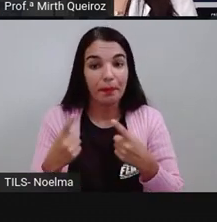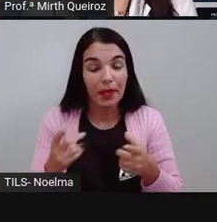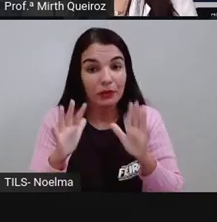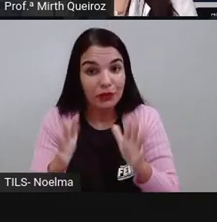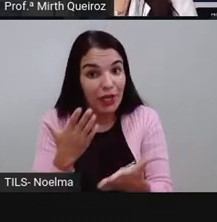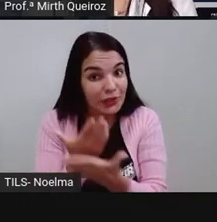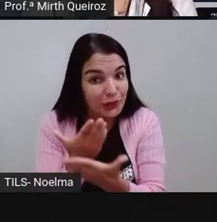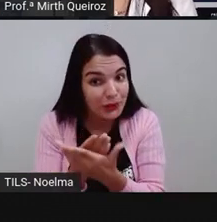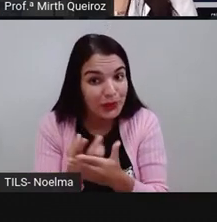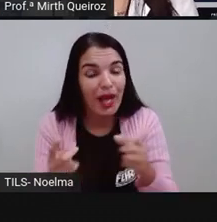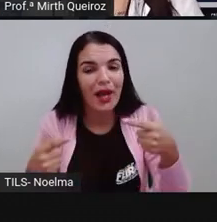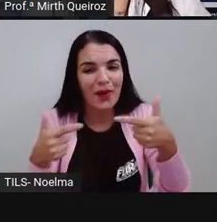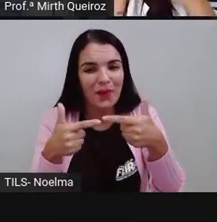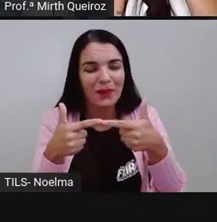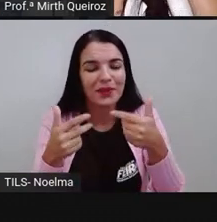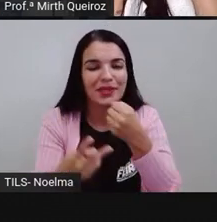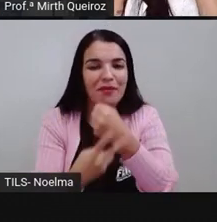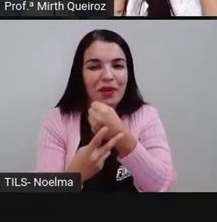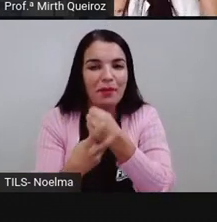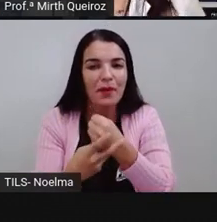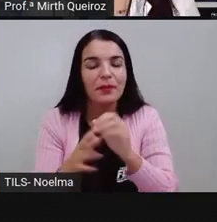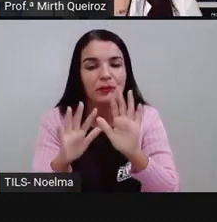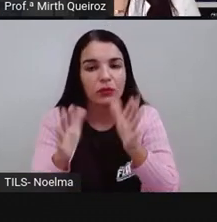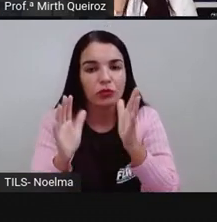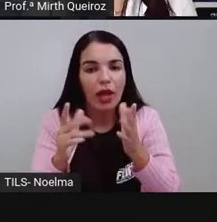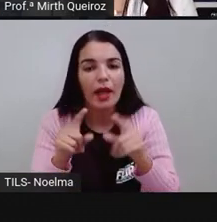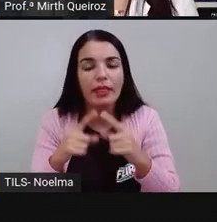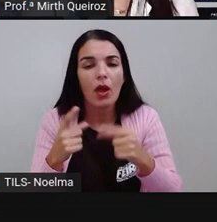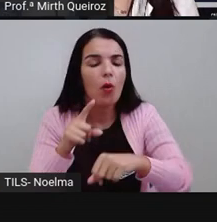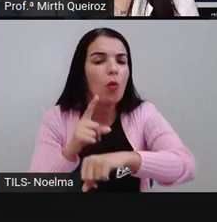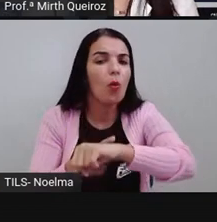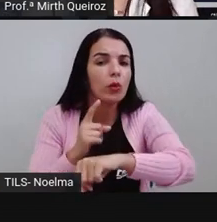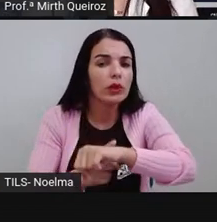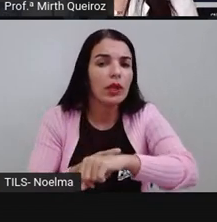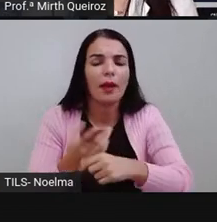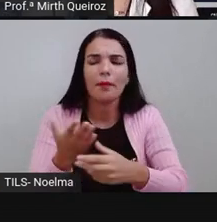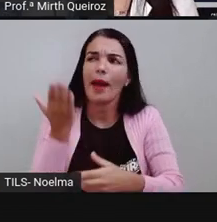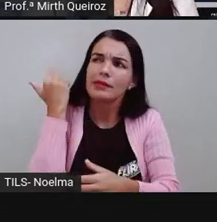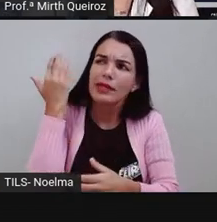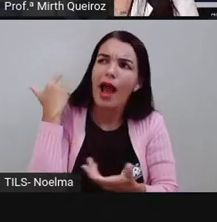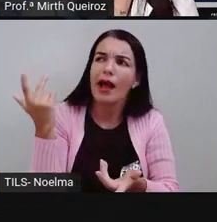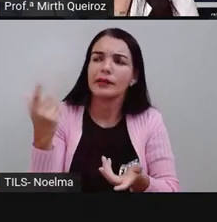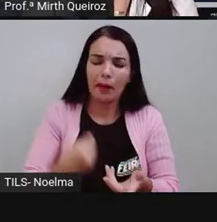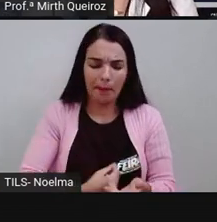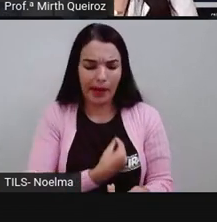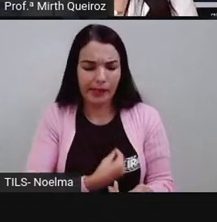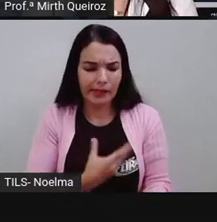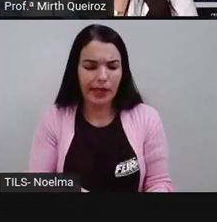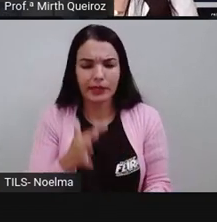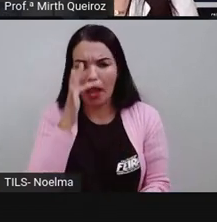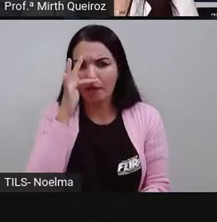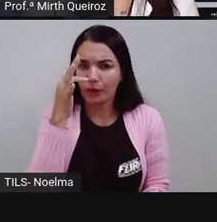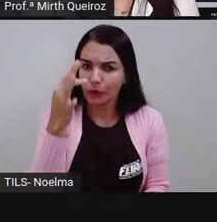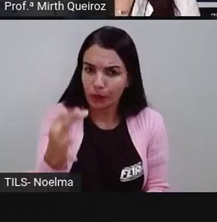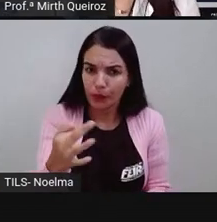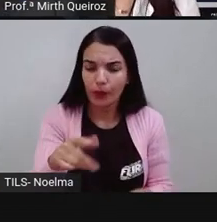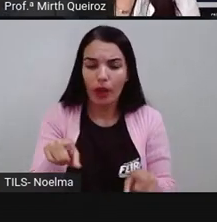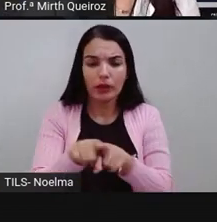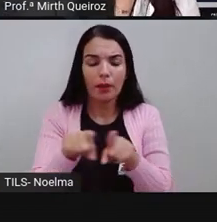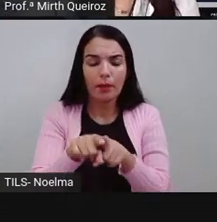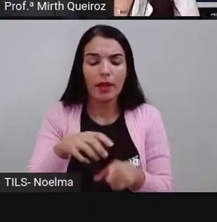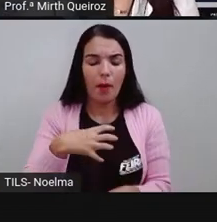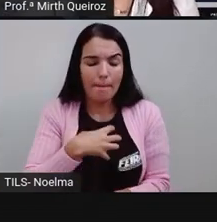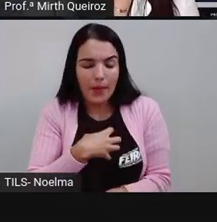gente já estudou aí sobre a concordância verbal, né? Então, o tempo passado, presente, futuro. O modo que a gente vai estudar